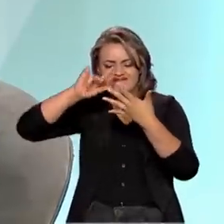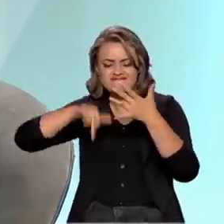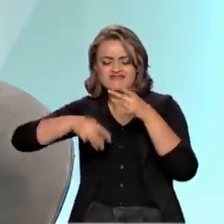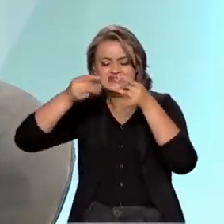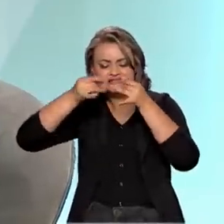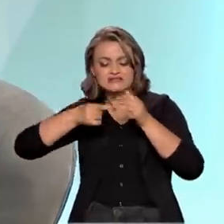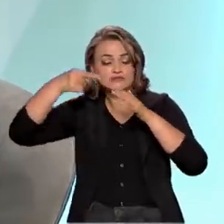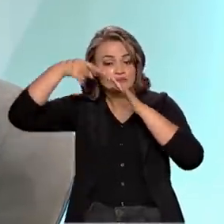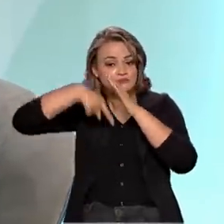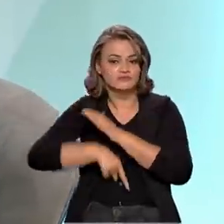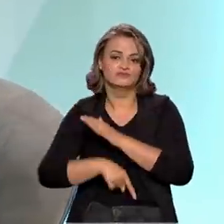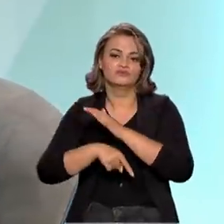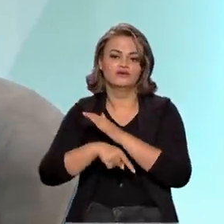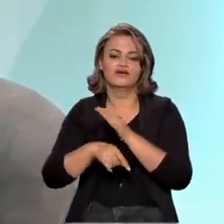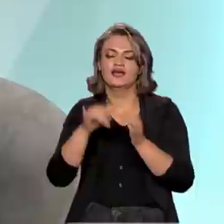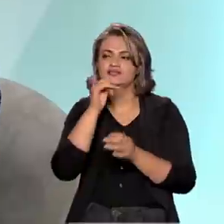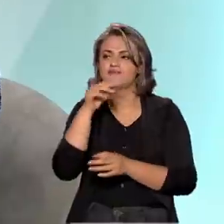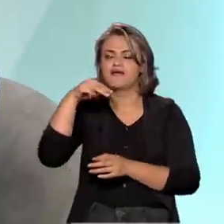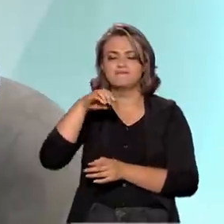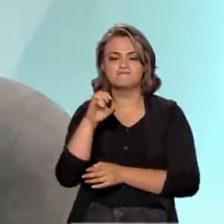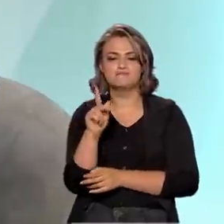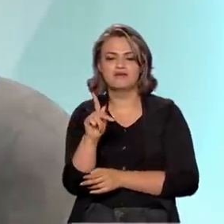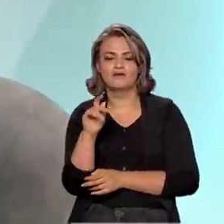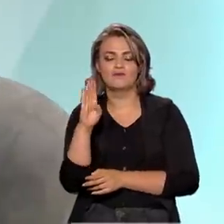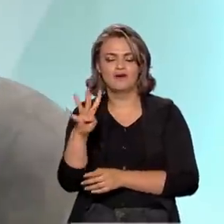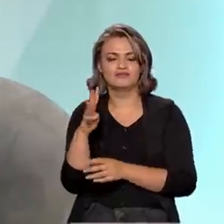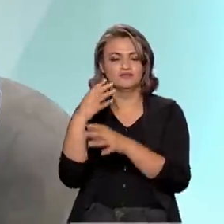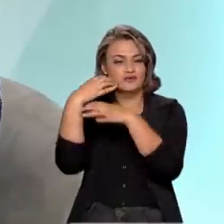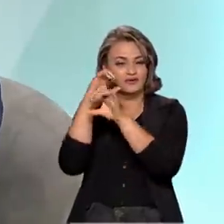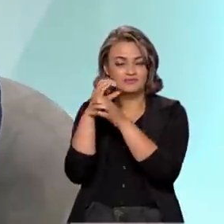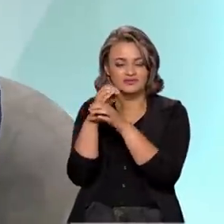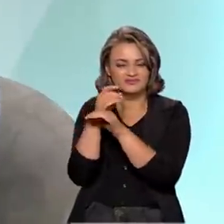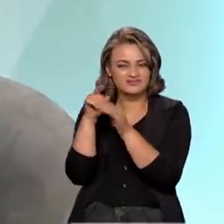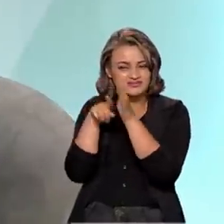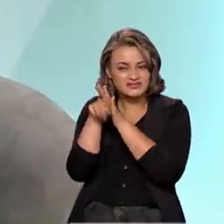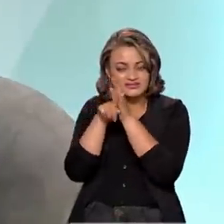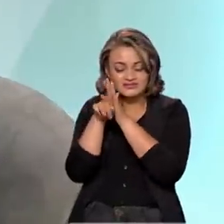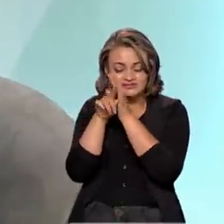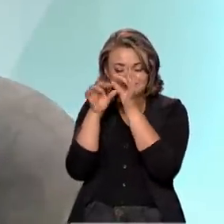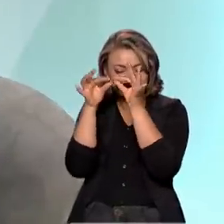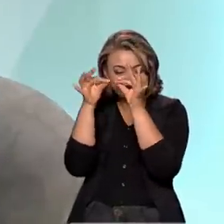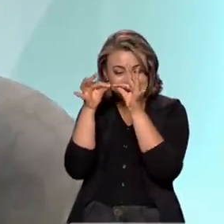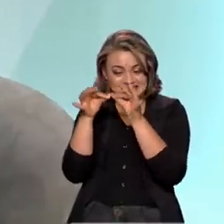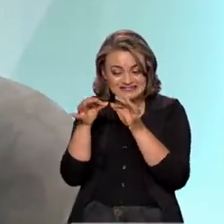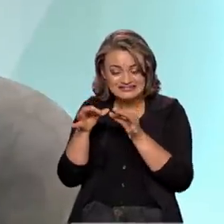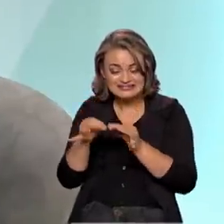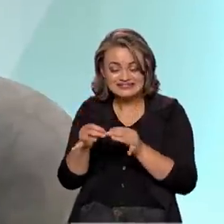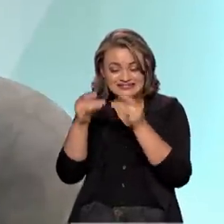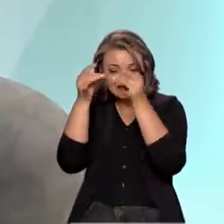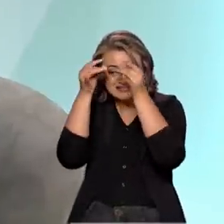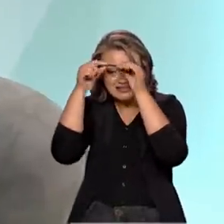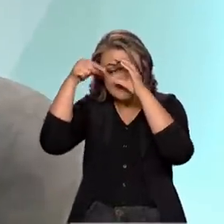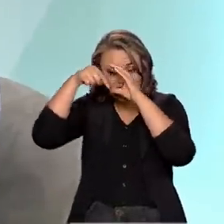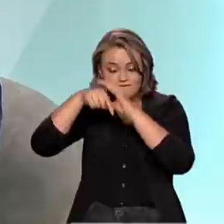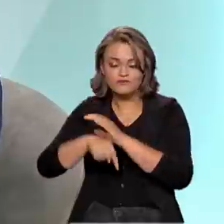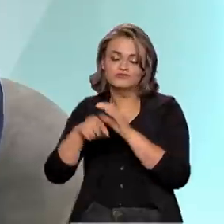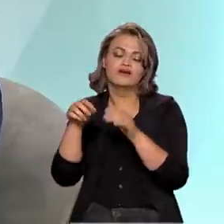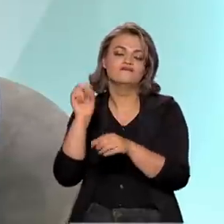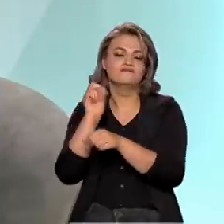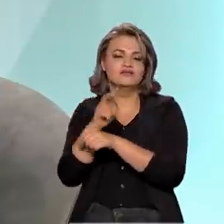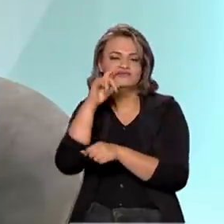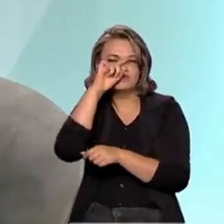laboratório tipo NB4, que é o de máxima contenção biológica, para poder tratar com vírus de altíssima letalidade, como